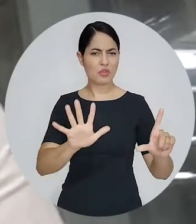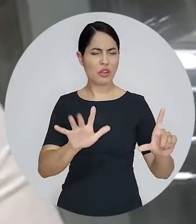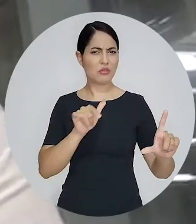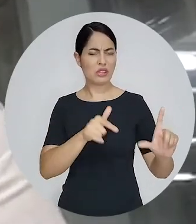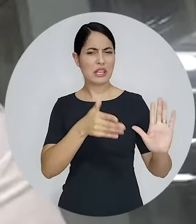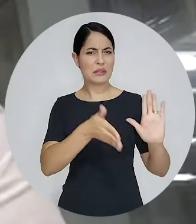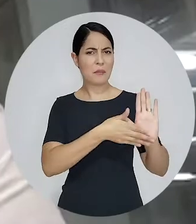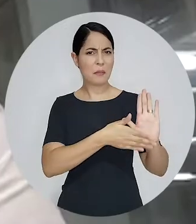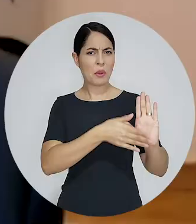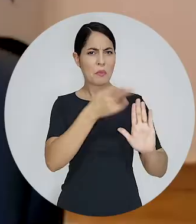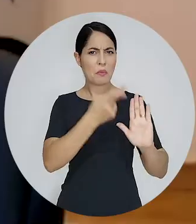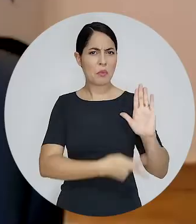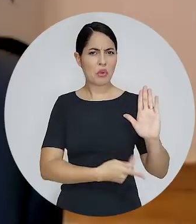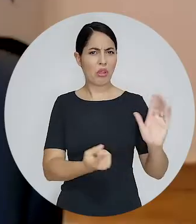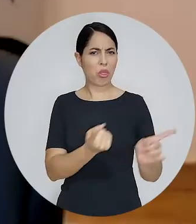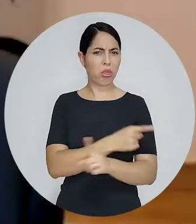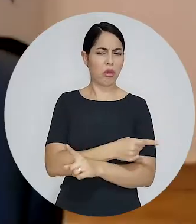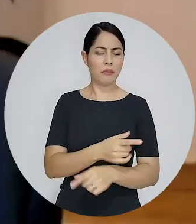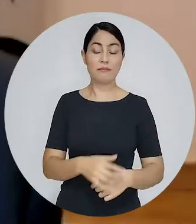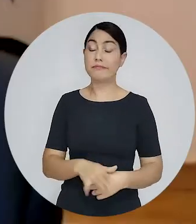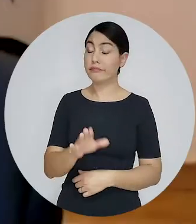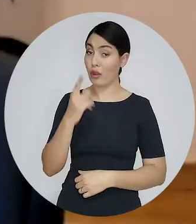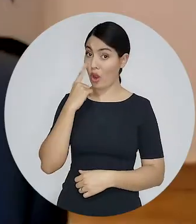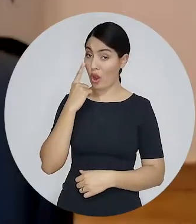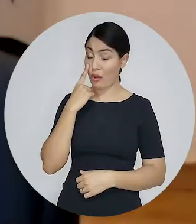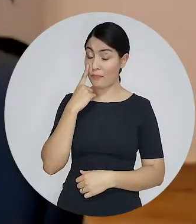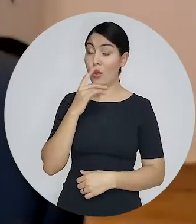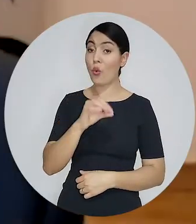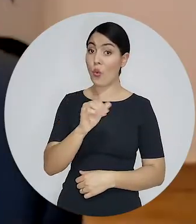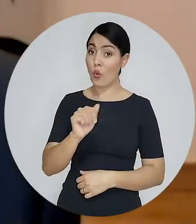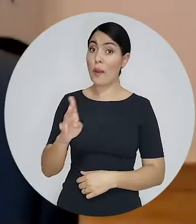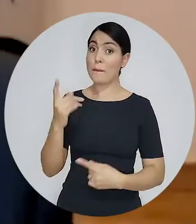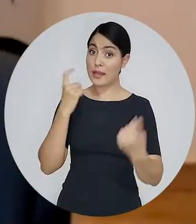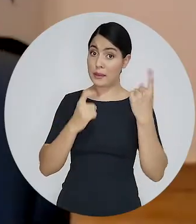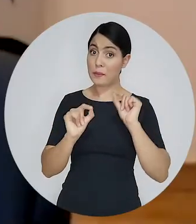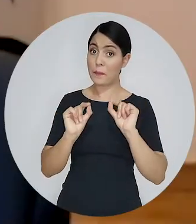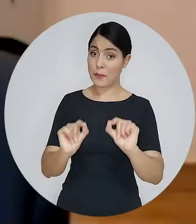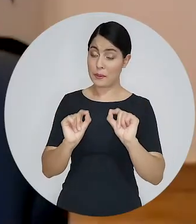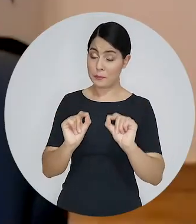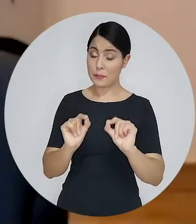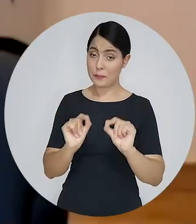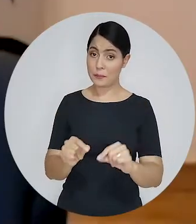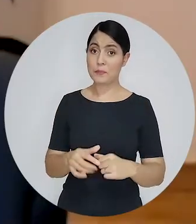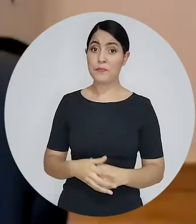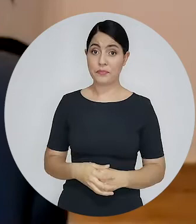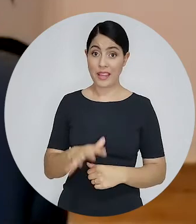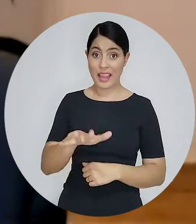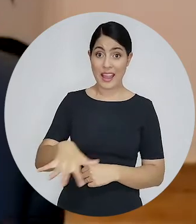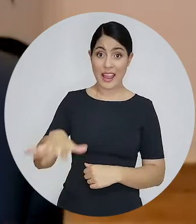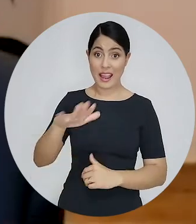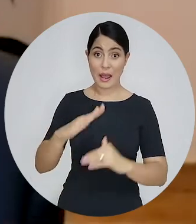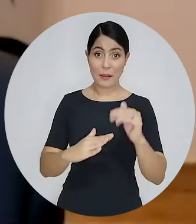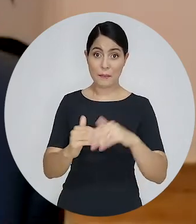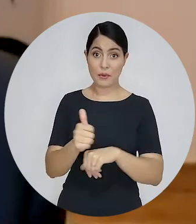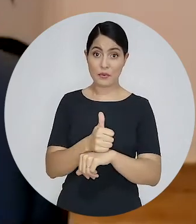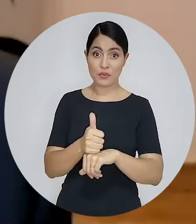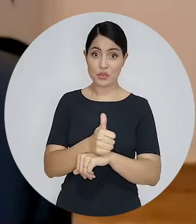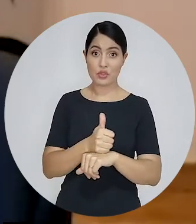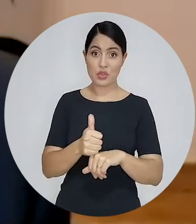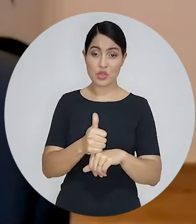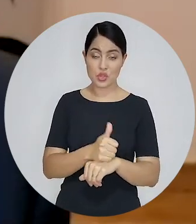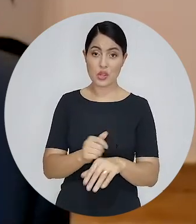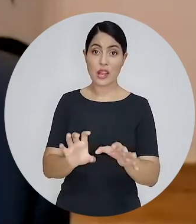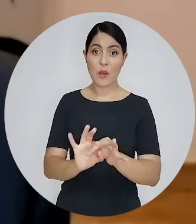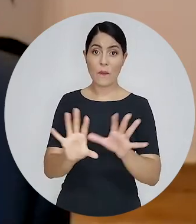equívoco do projeto? Bom, o que preocupa a OAB é o aumento da carga tributária dos